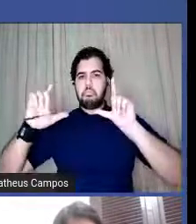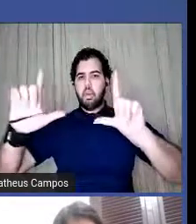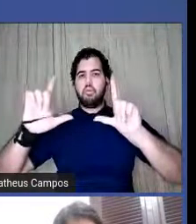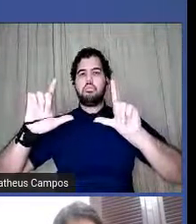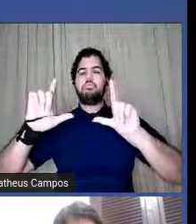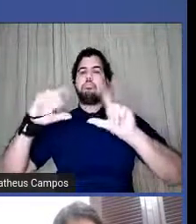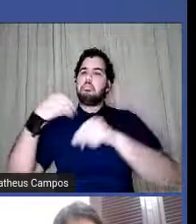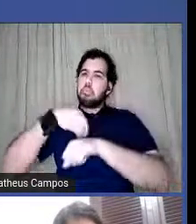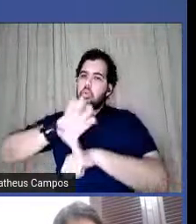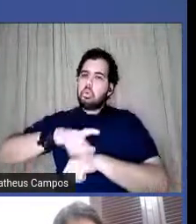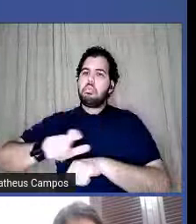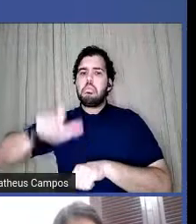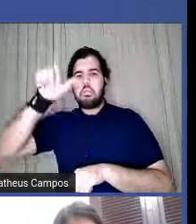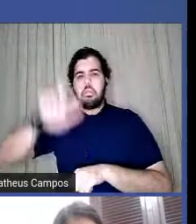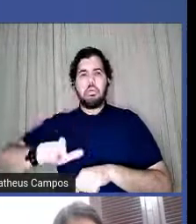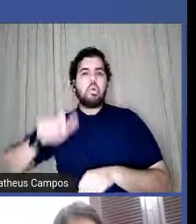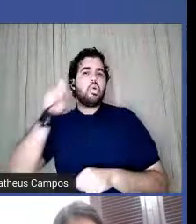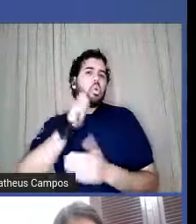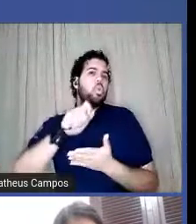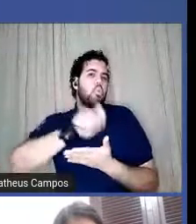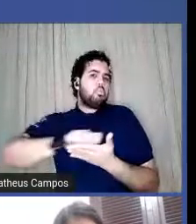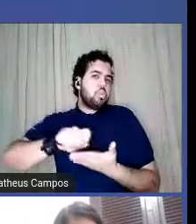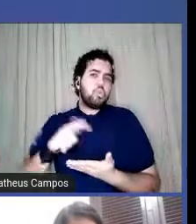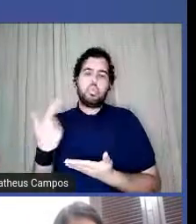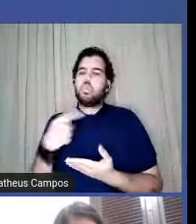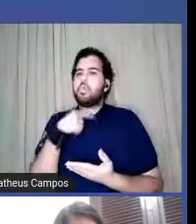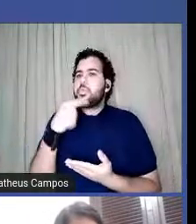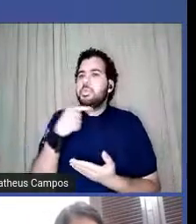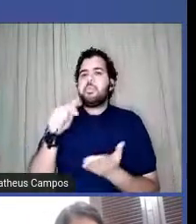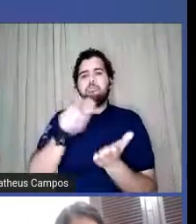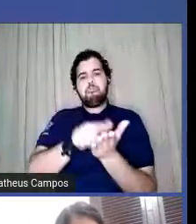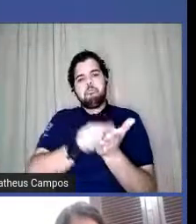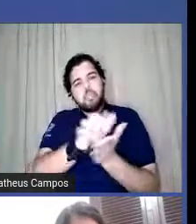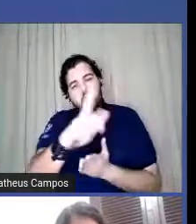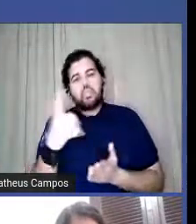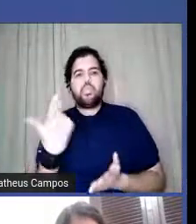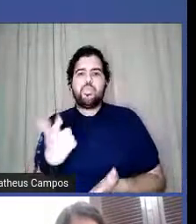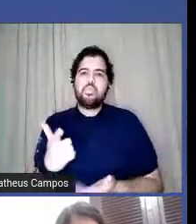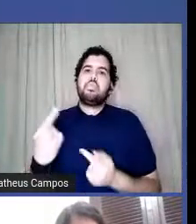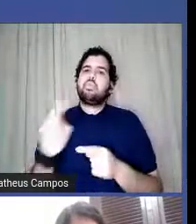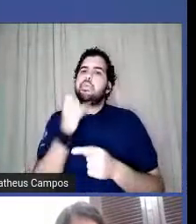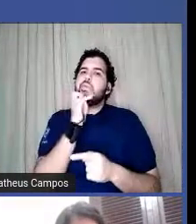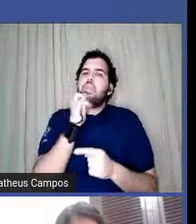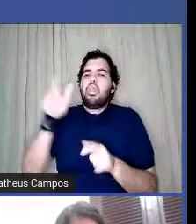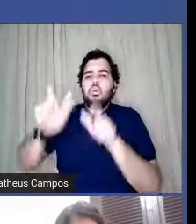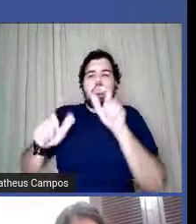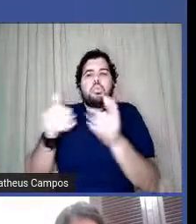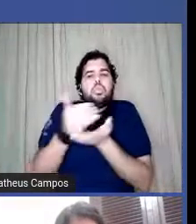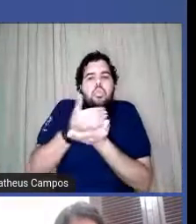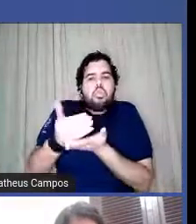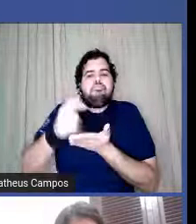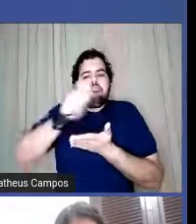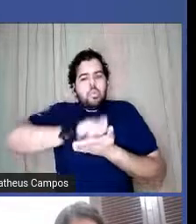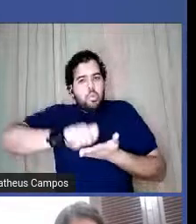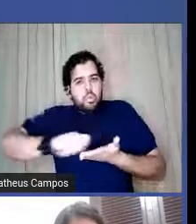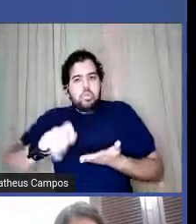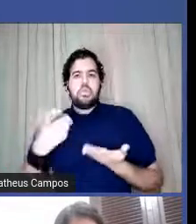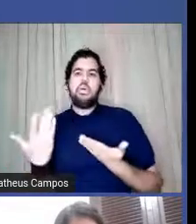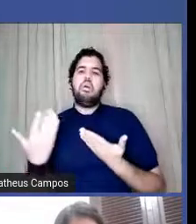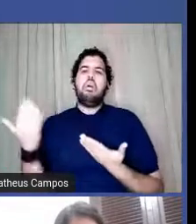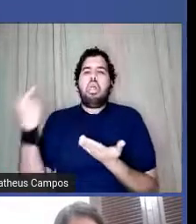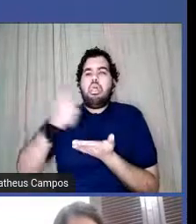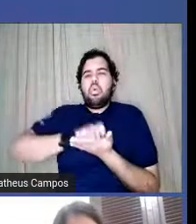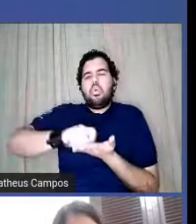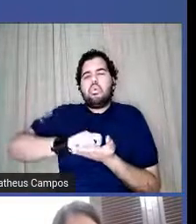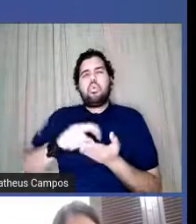escritoras que ainda não foram publicadas a galera que está começando a escrever que ainda não ainda